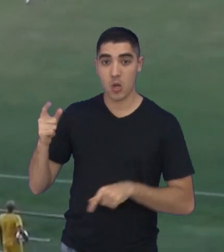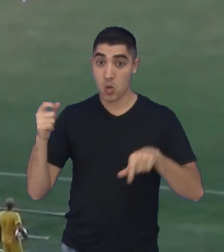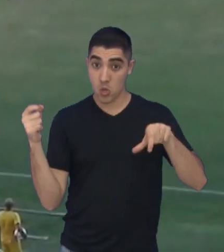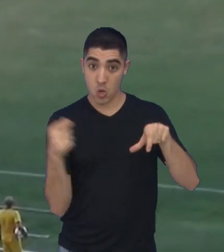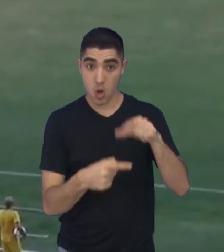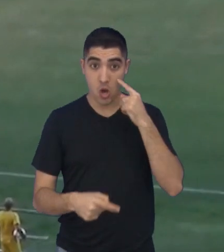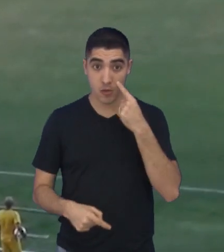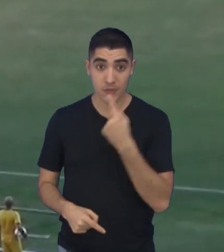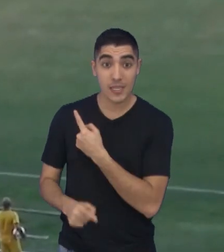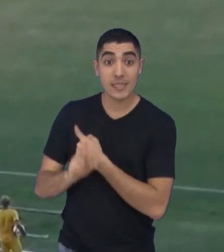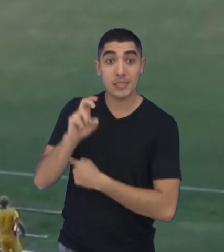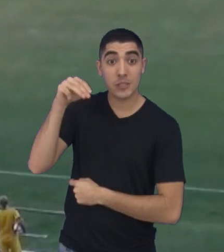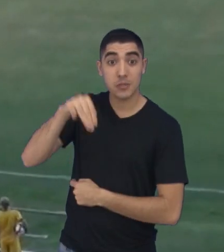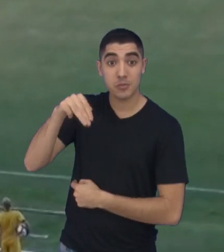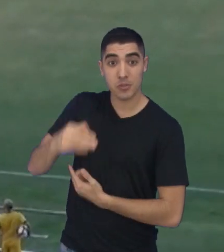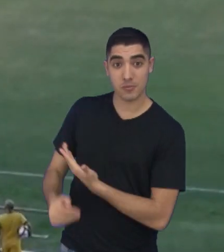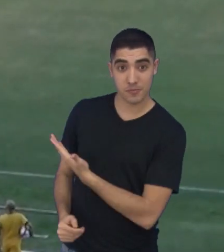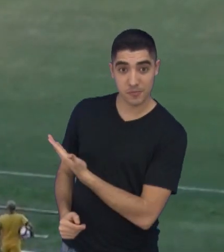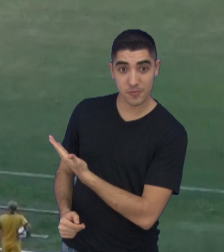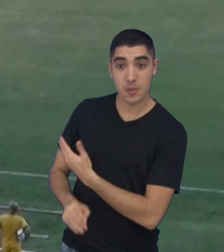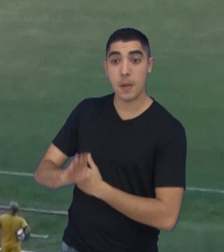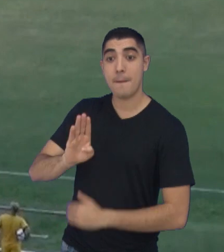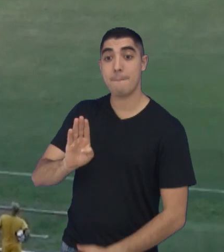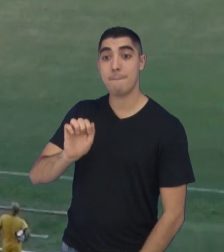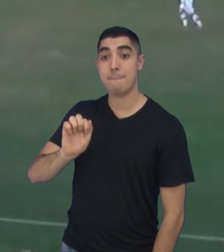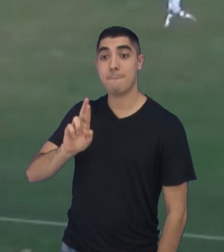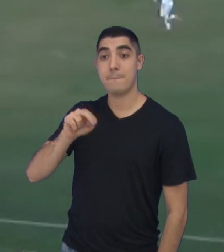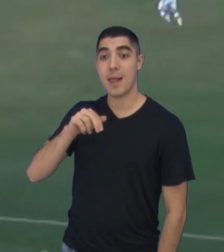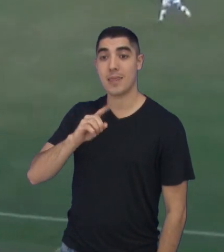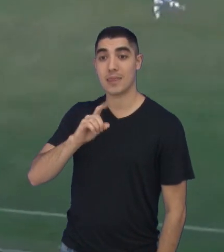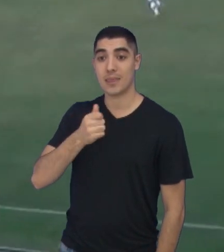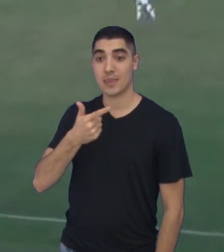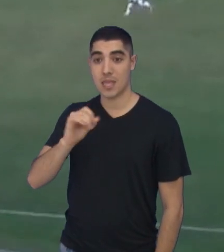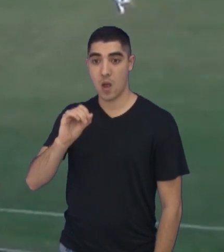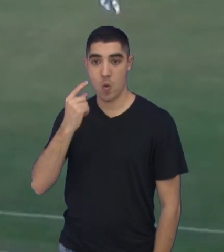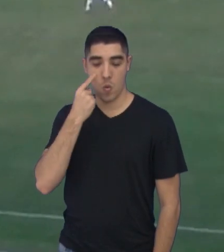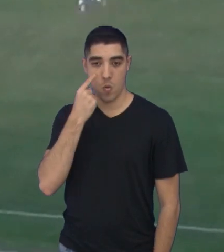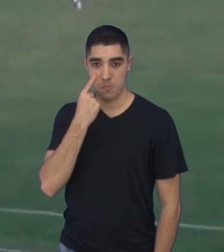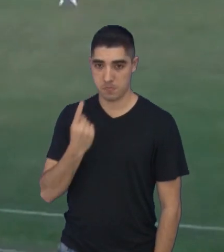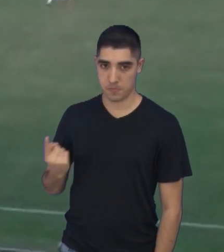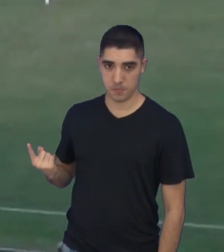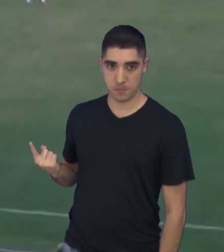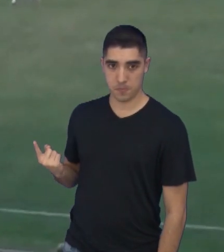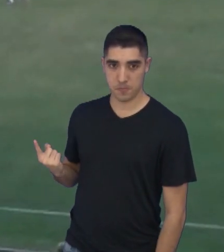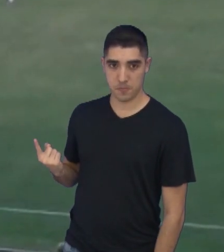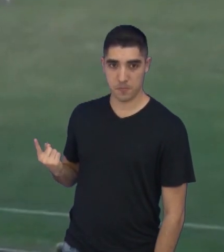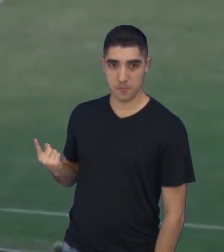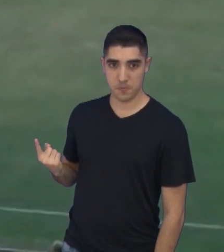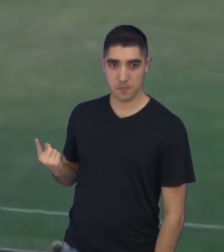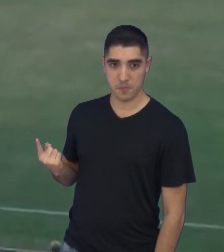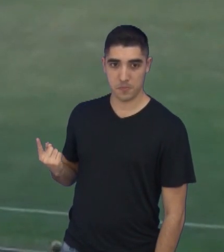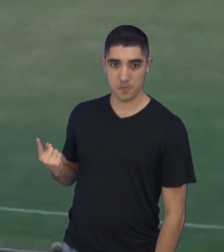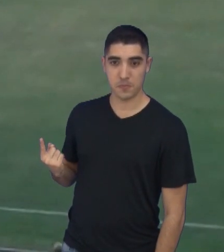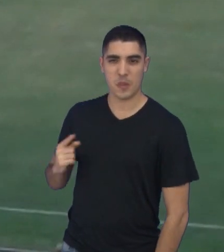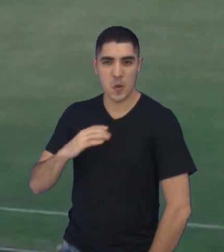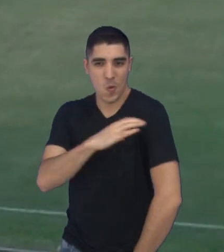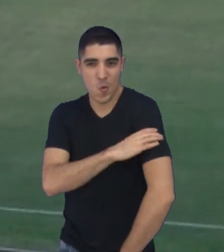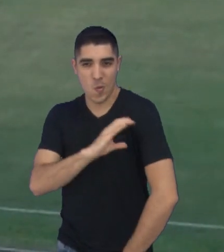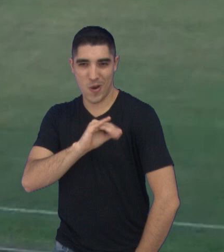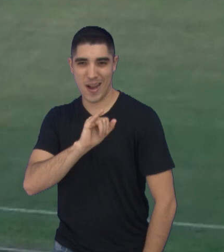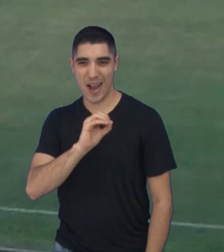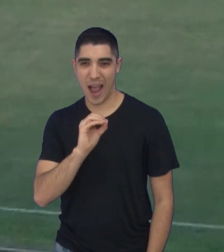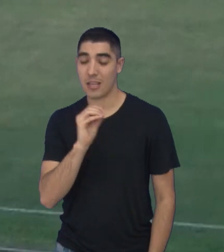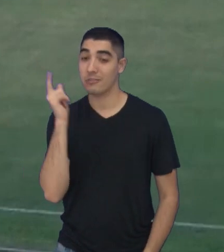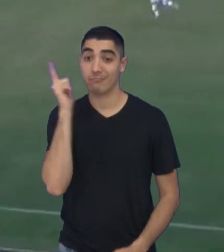primeiro gol foi marcado aos 5 minutos do primeiro tempo por Brandão. Cruzamento que veio da direita, o Brandão fechou no segundo pau. Caiu o César ali, ficou perdido no lance, hein? E aí o